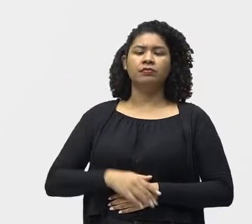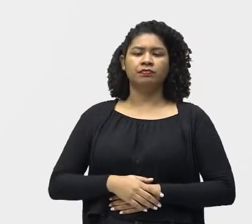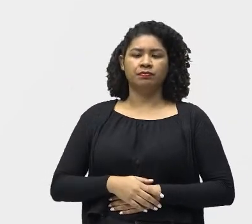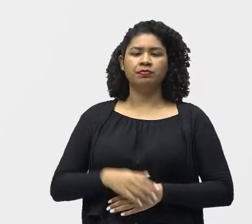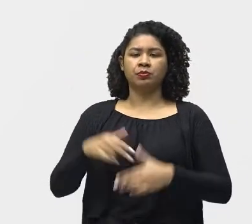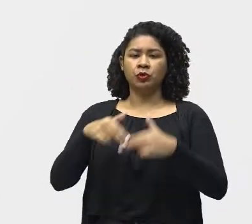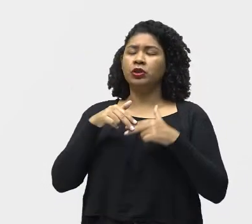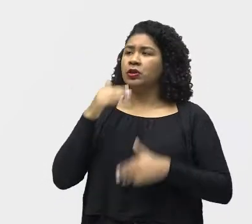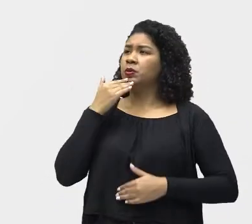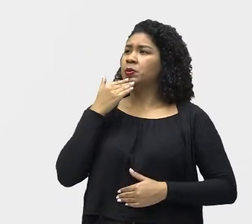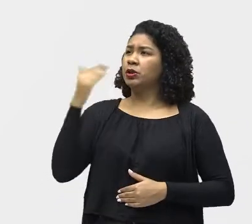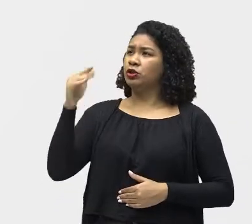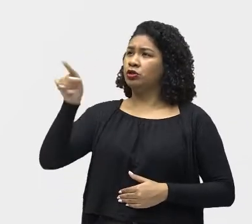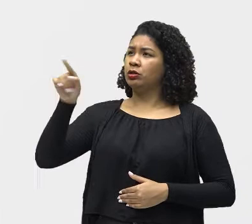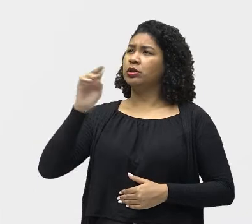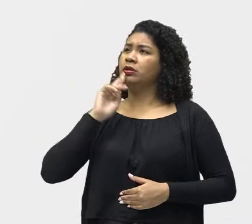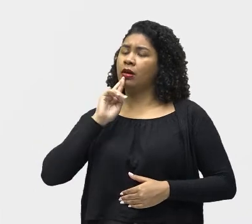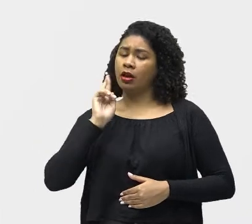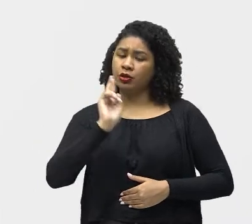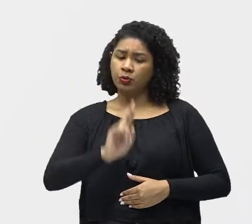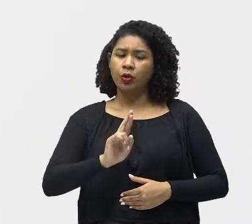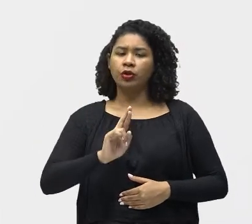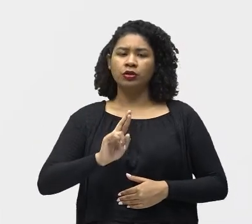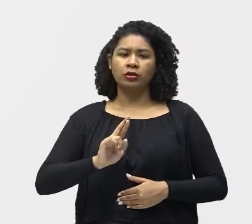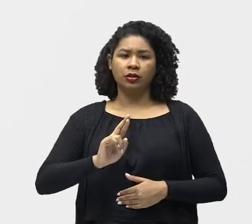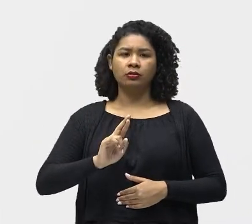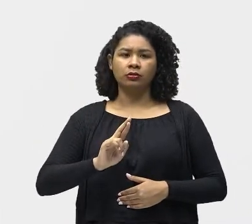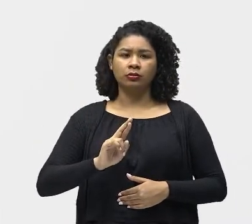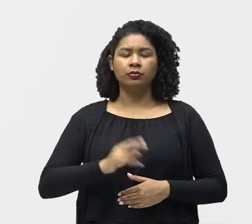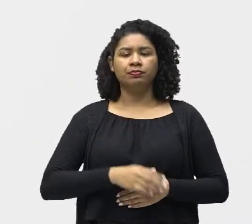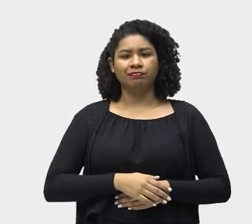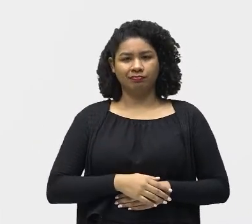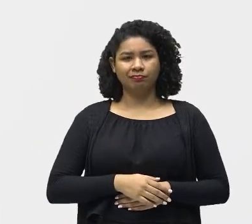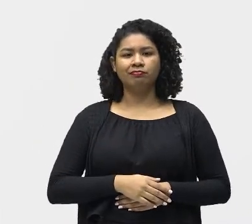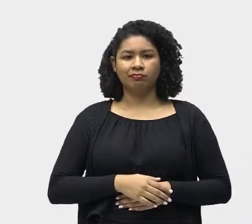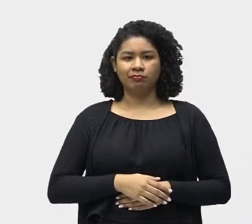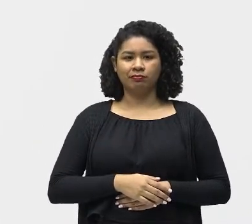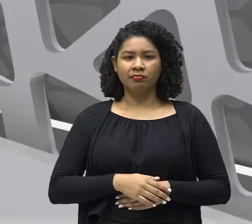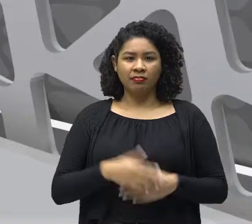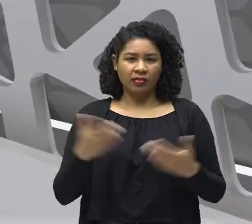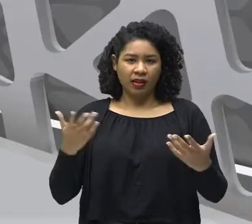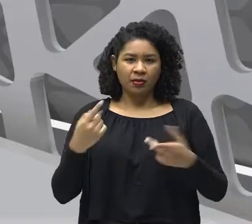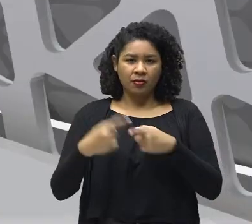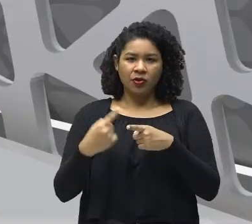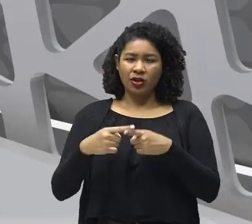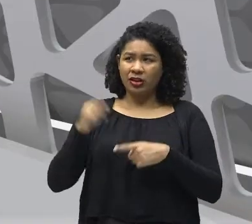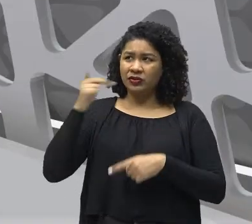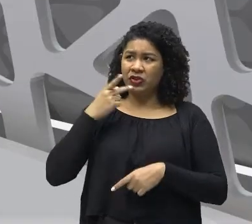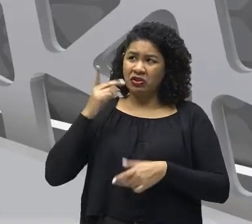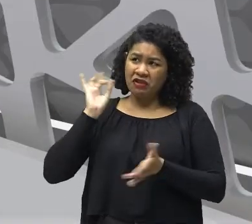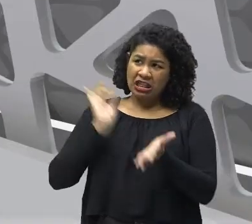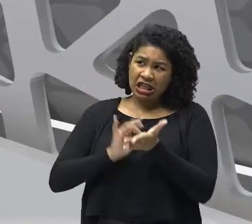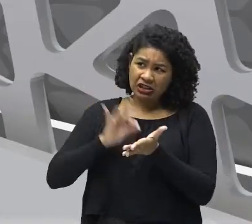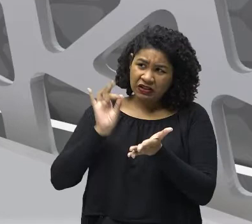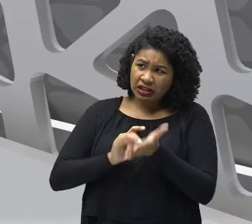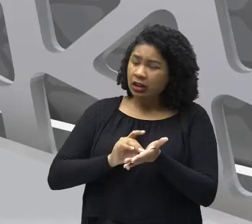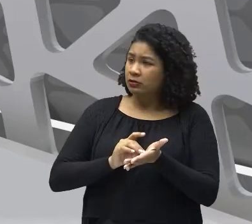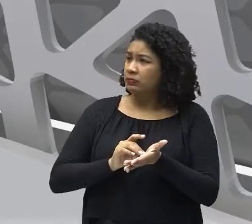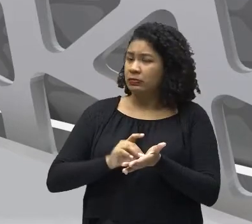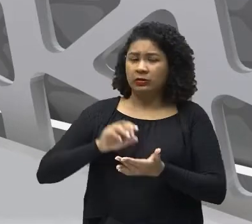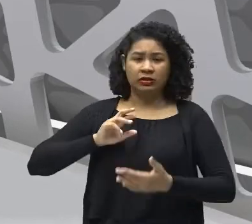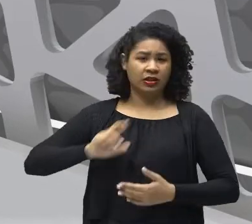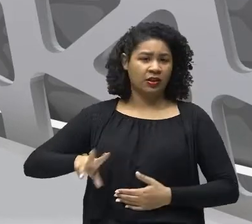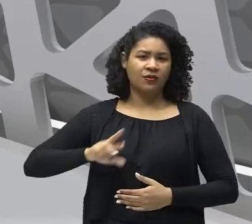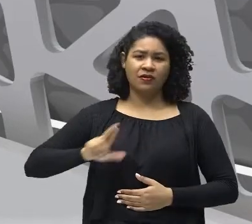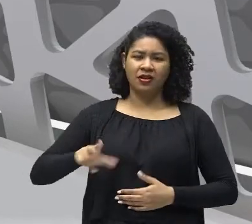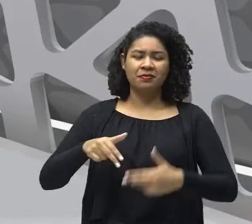resposta da Igreja Católica a esses novos tempos. Ou seja, aquelas verdades absolutas não eram mais tão verdades. Por isso, eram